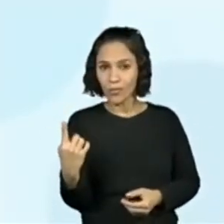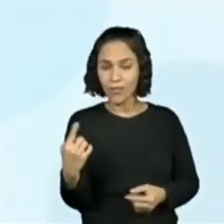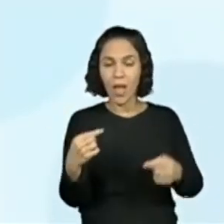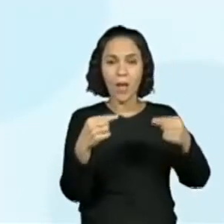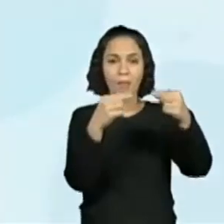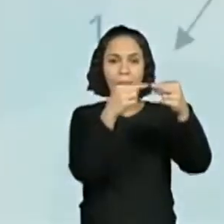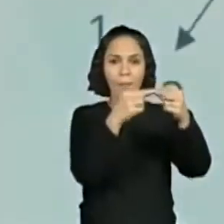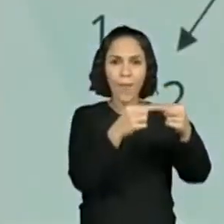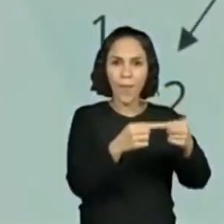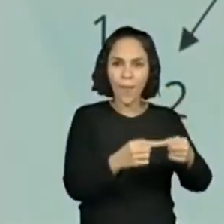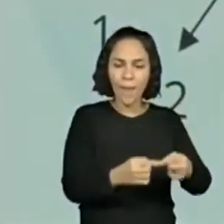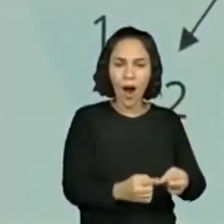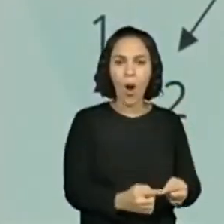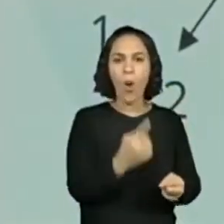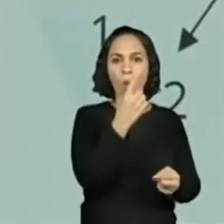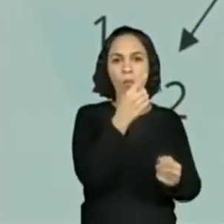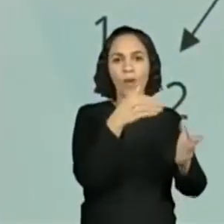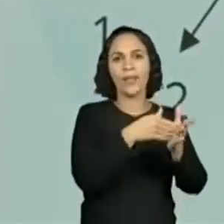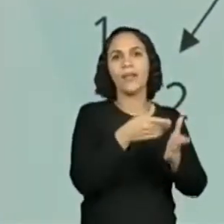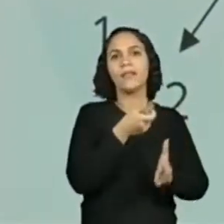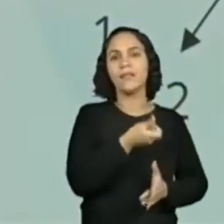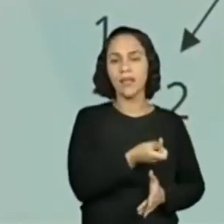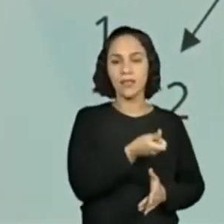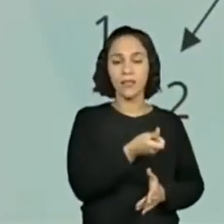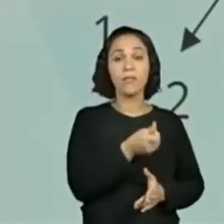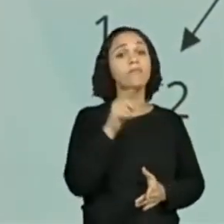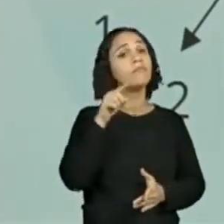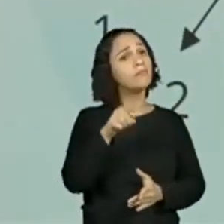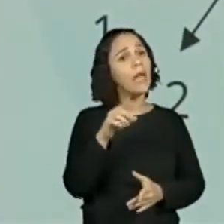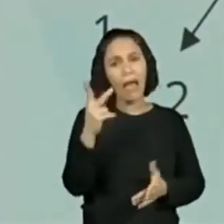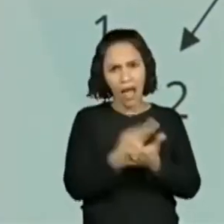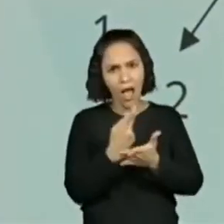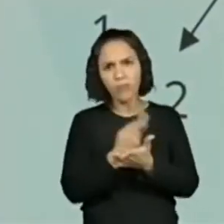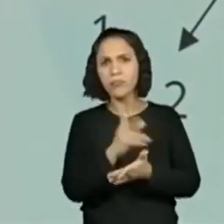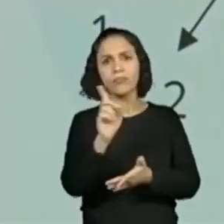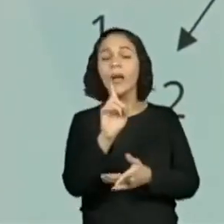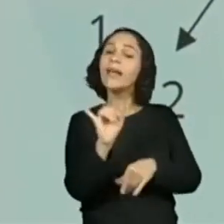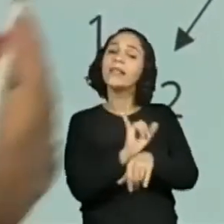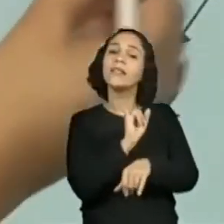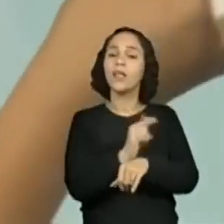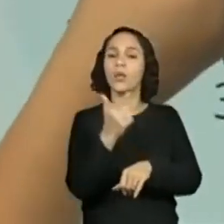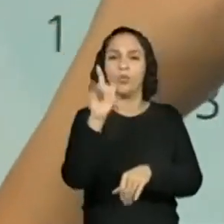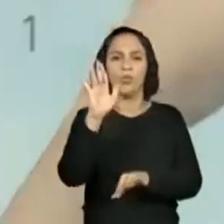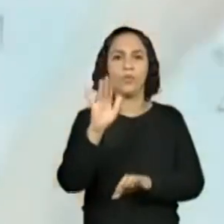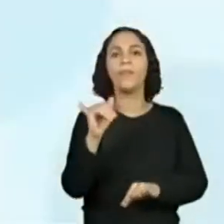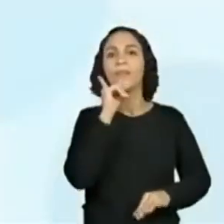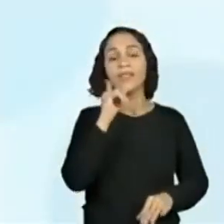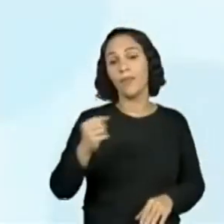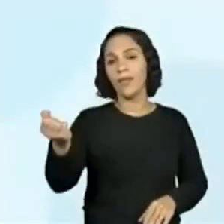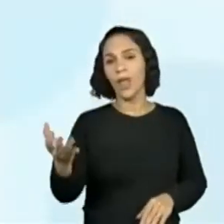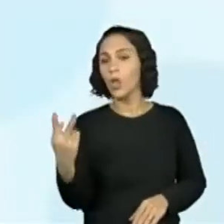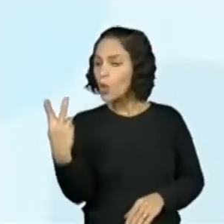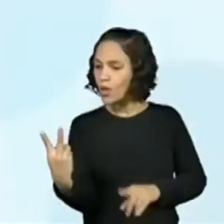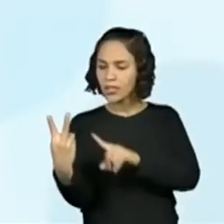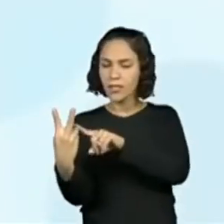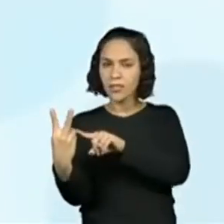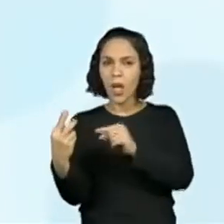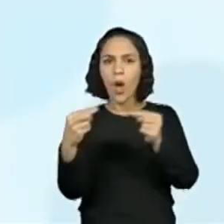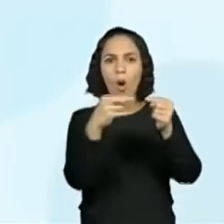E, assim, não está errado. É só uma outra estratégia, né? E aí, olha, dado dois.